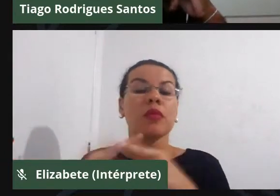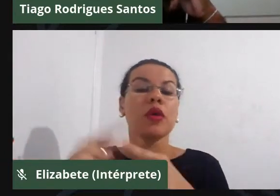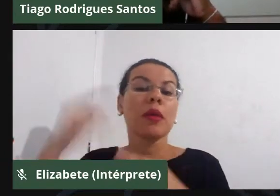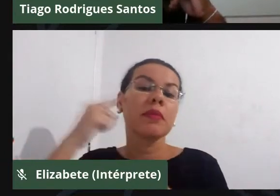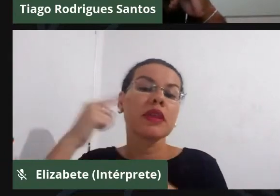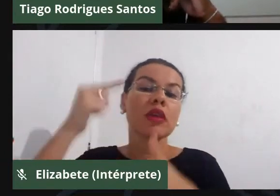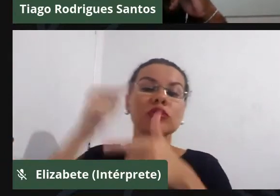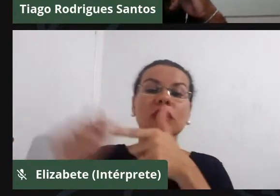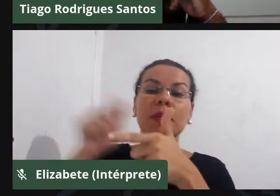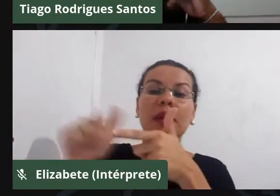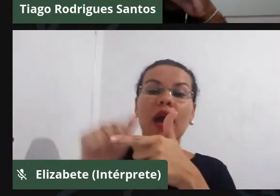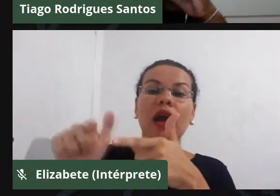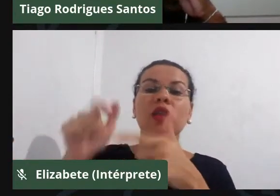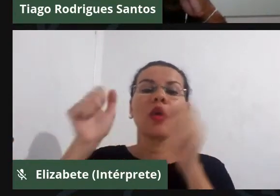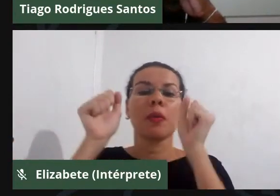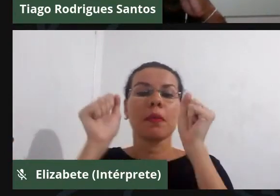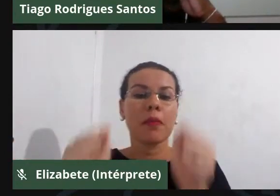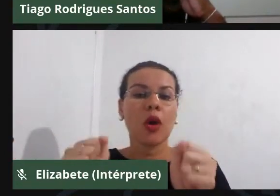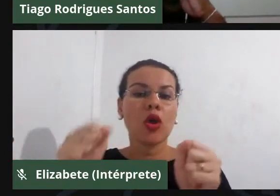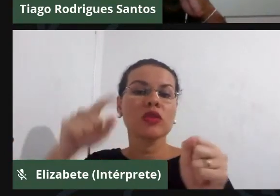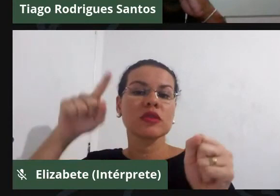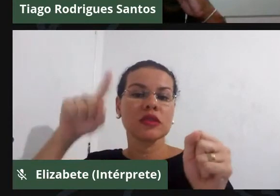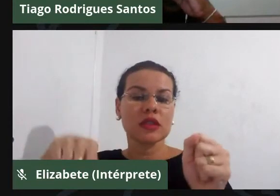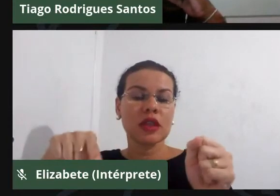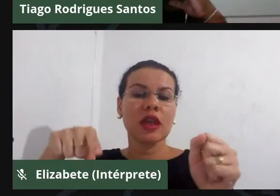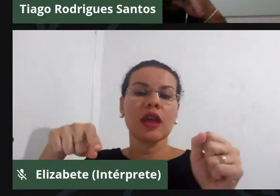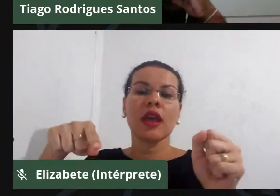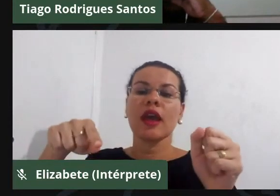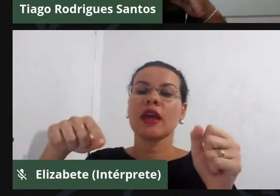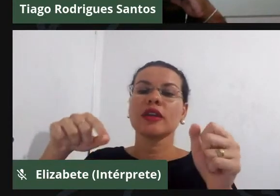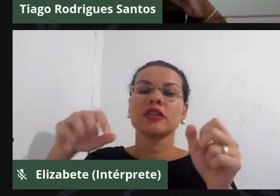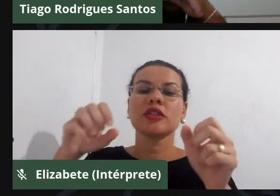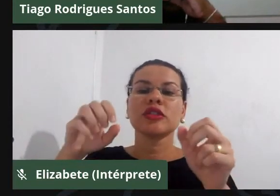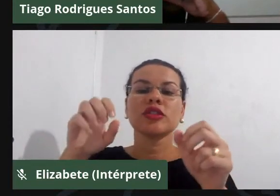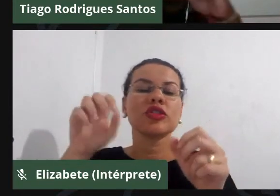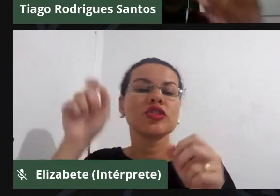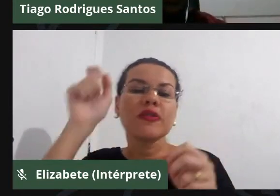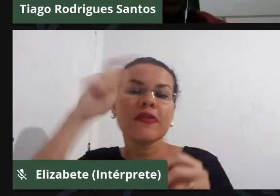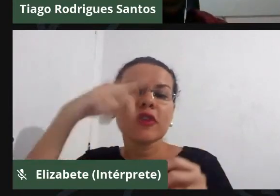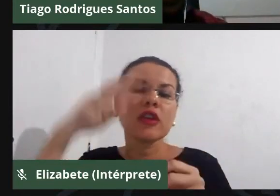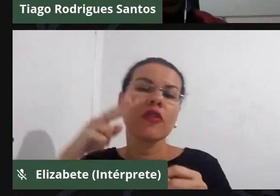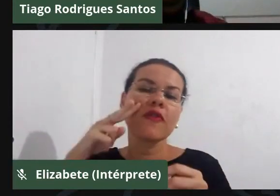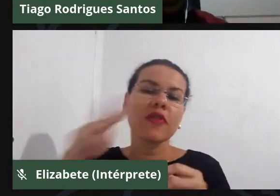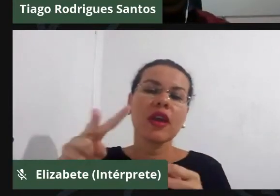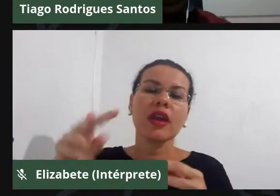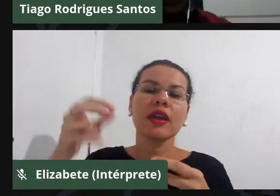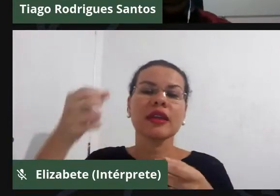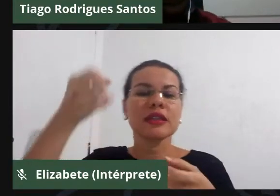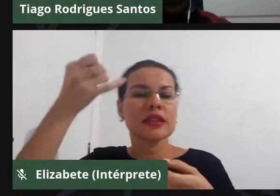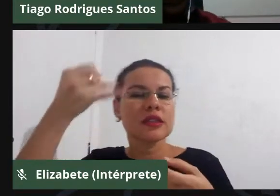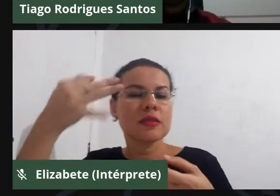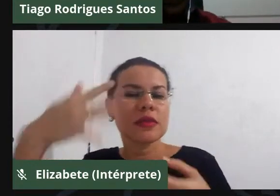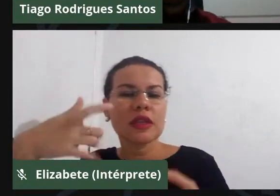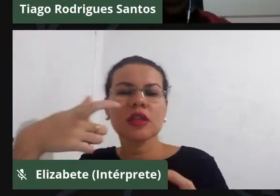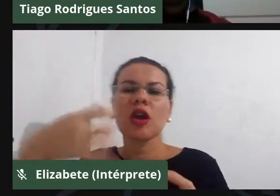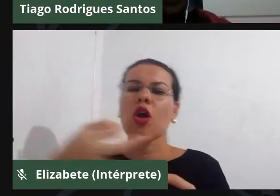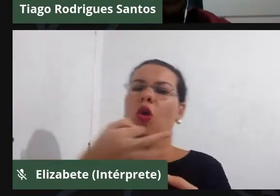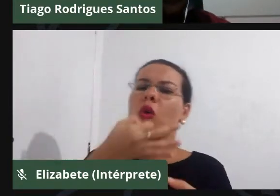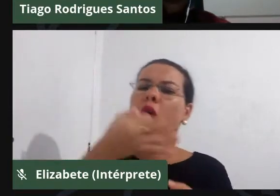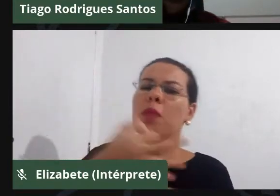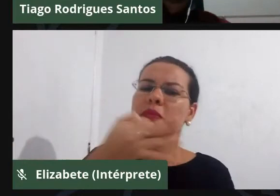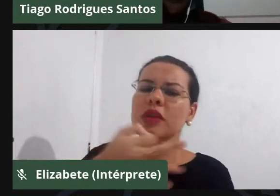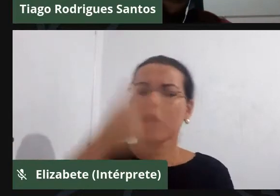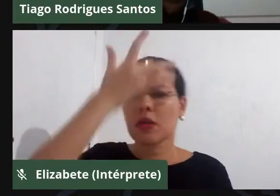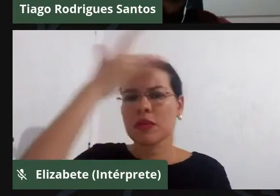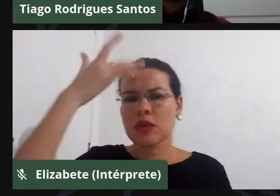ser autênticos, possível, e trazer a fala do povo e trazer as percepções, né? o